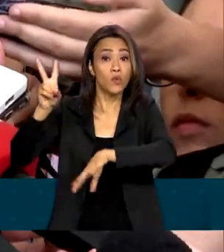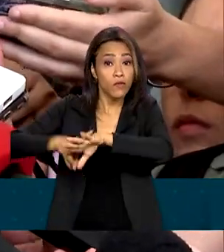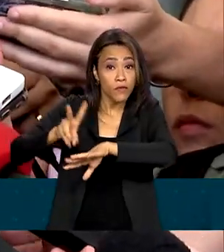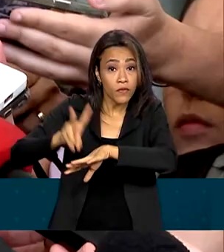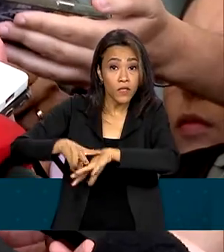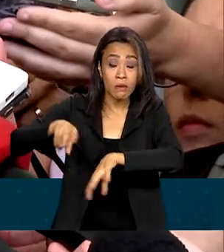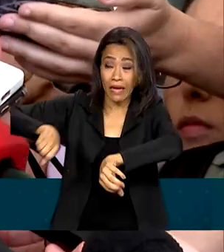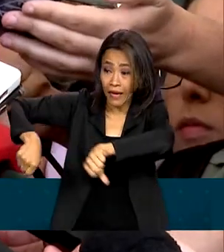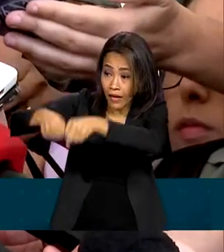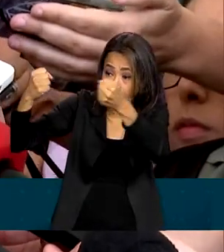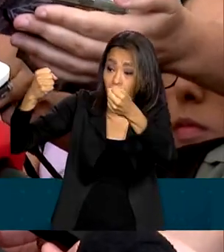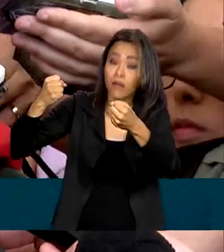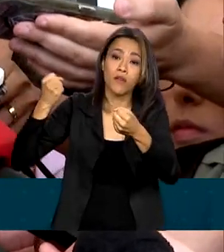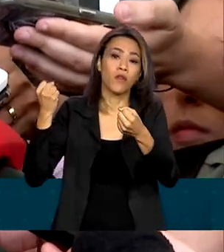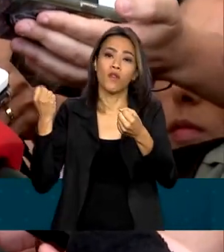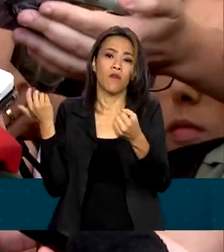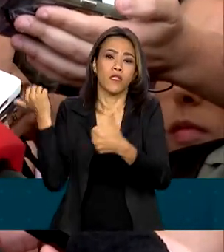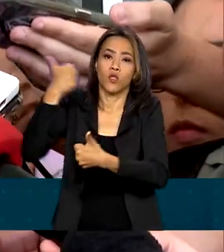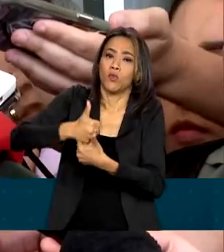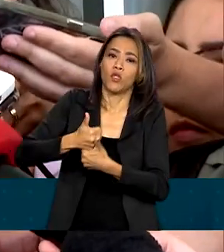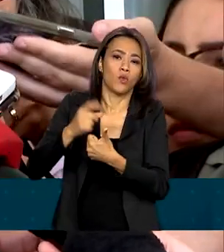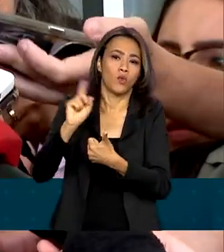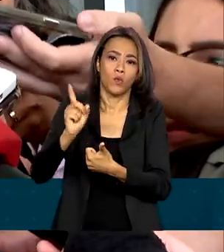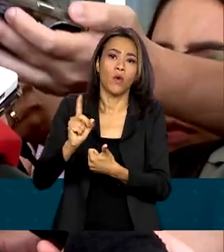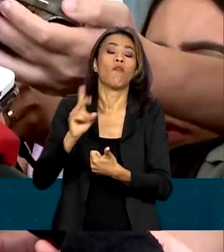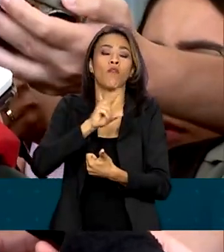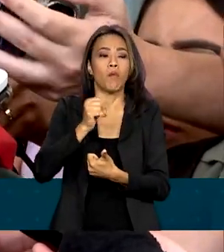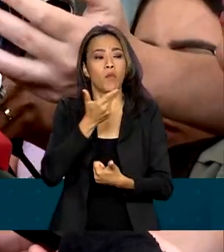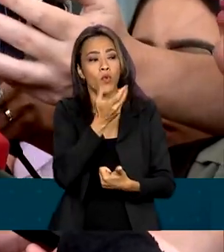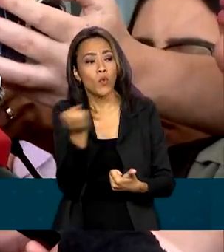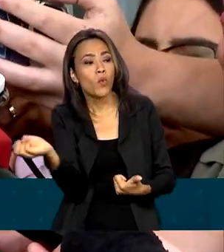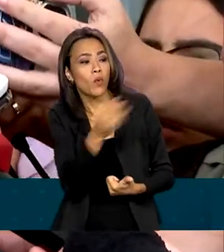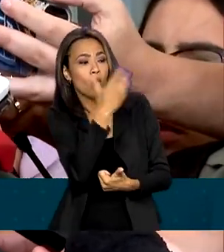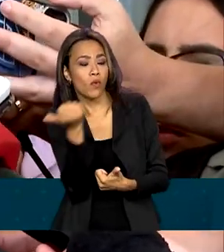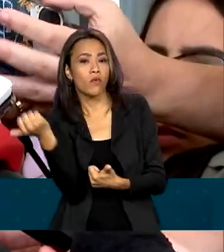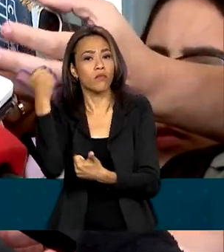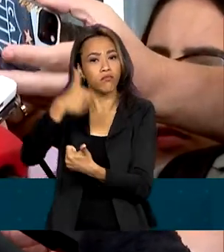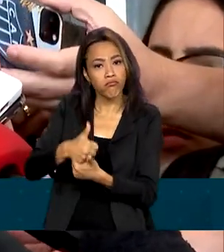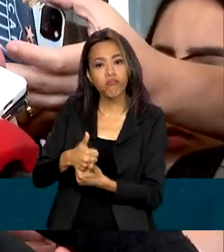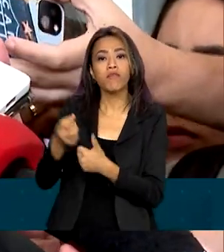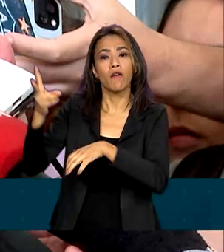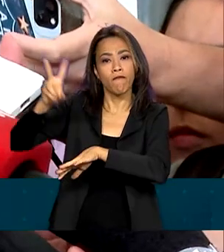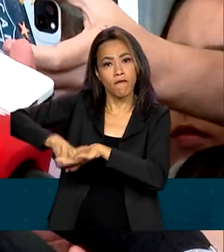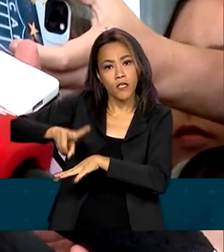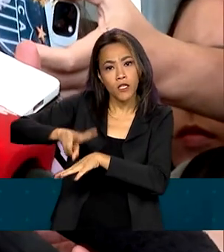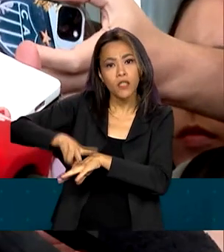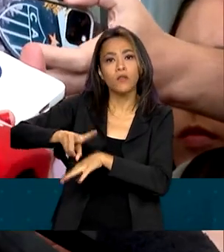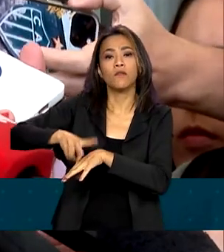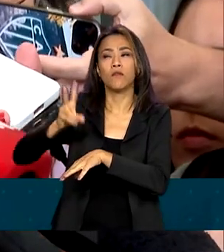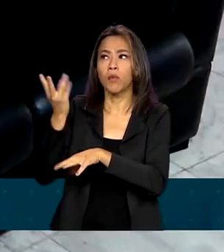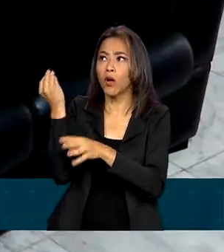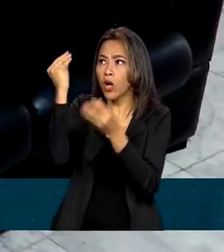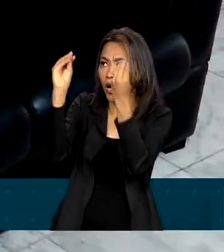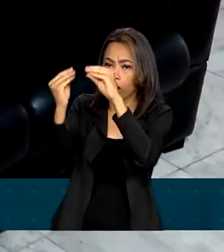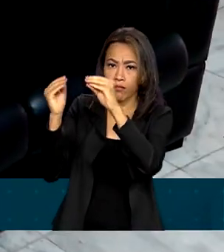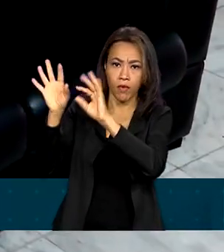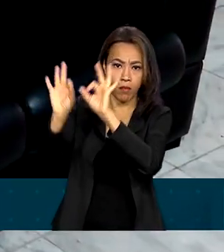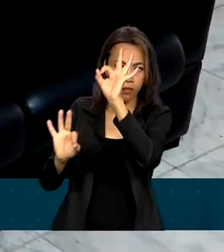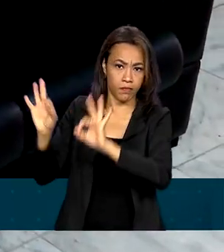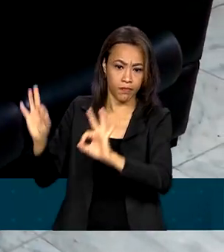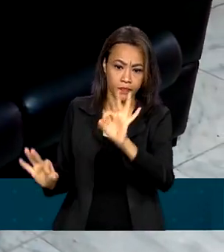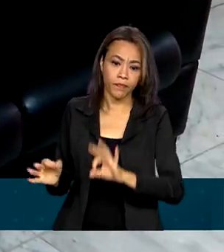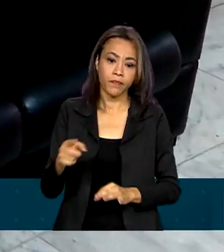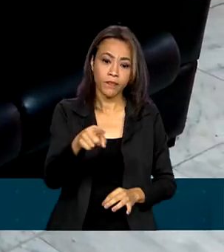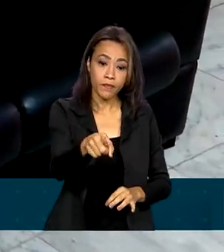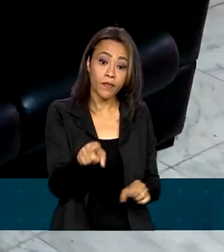substituídos por tapumes, serão colocados outros vidros. E em poucas horas nós queremos que tudo esteja pronto. A destruição